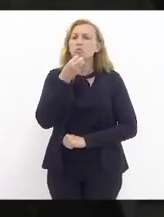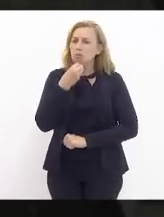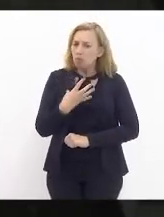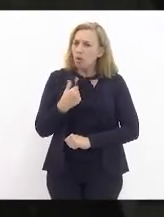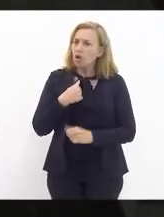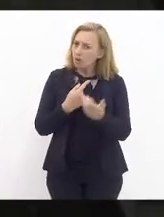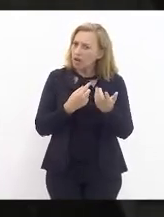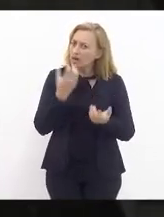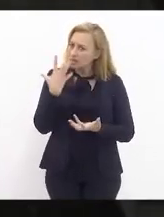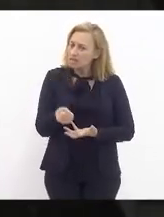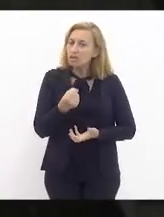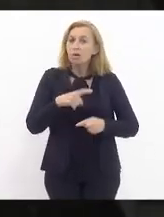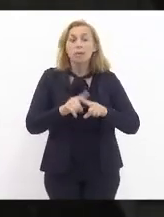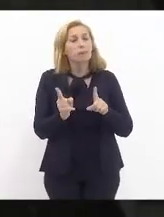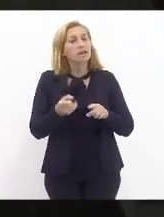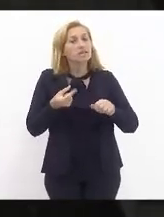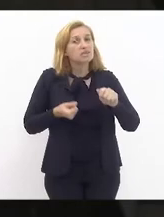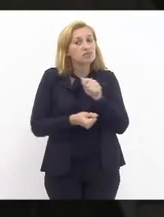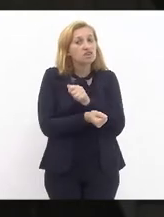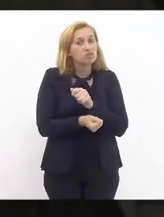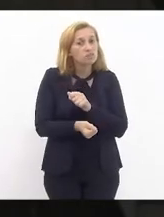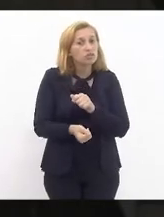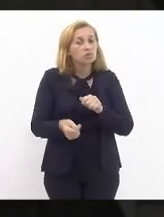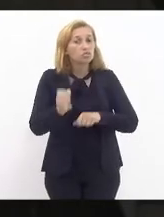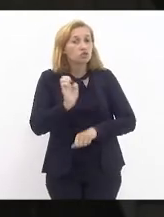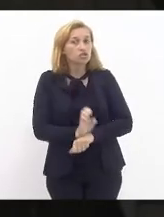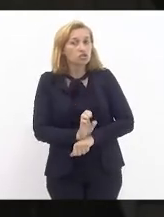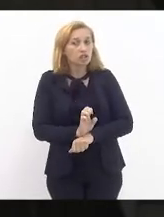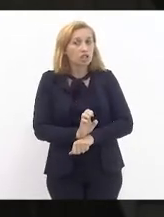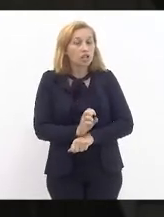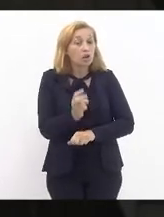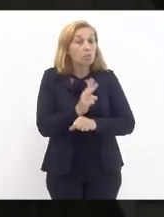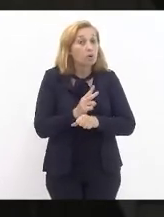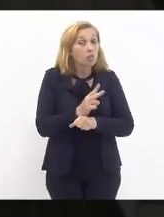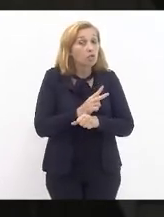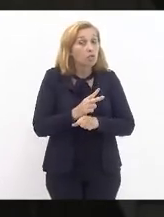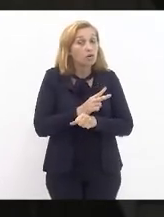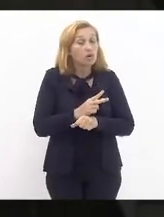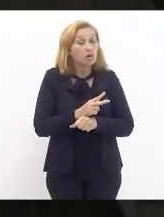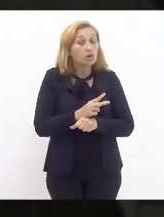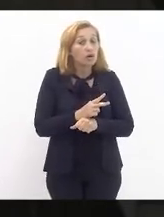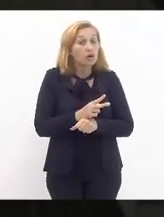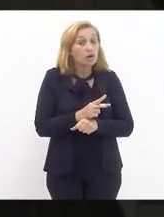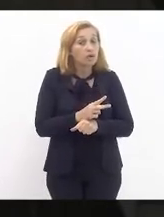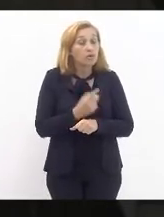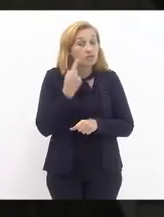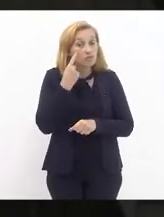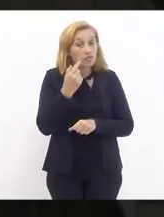favorável. Mas os investimentos do Estado devem procurar ser o máximo possível